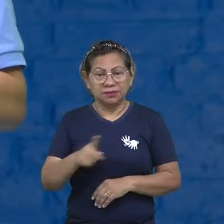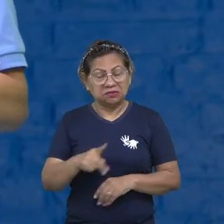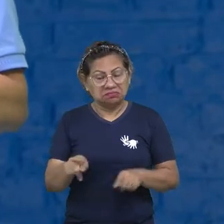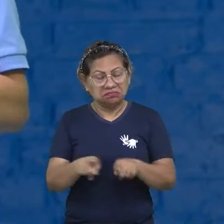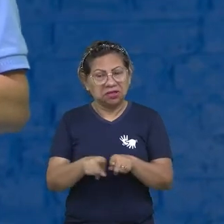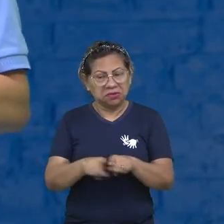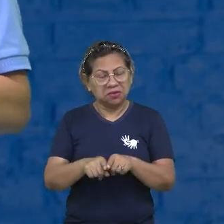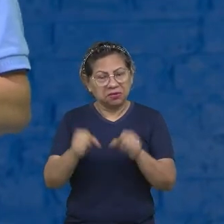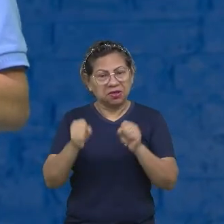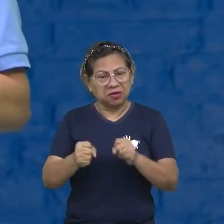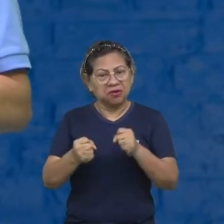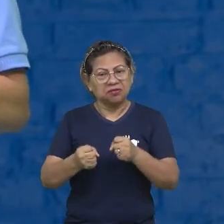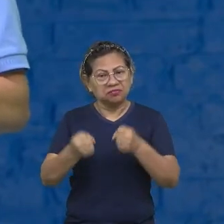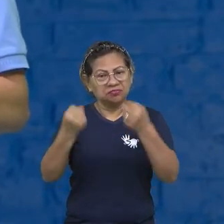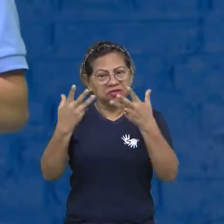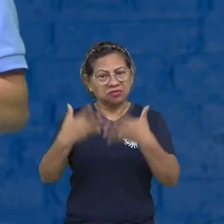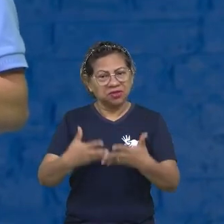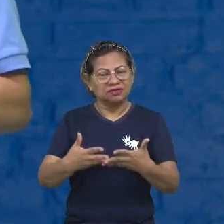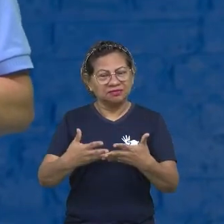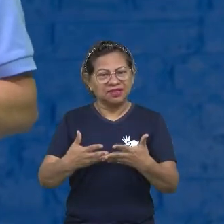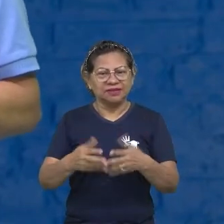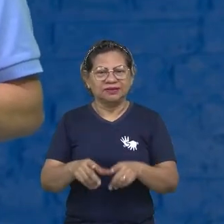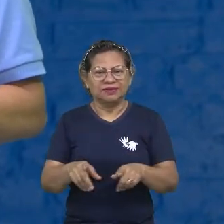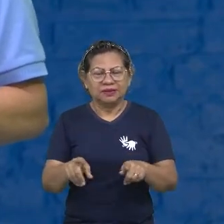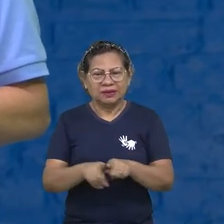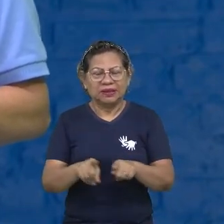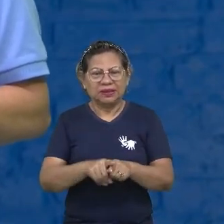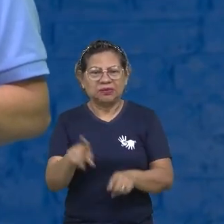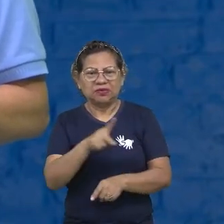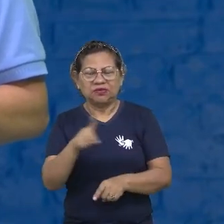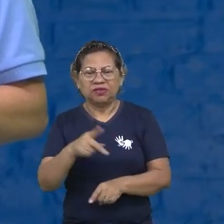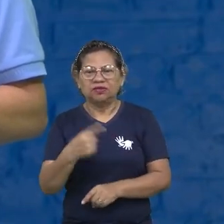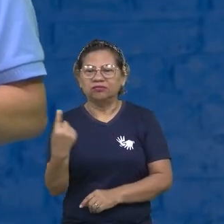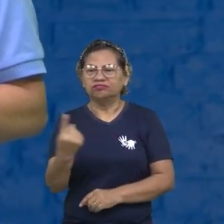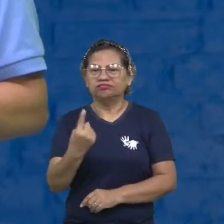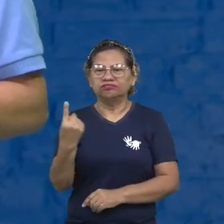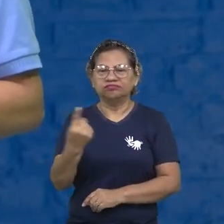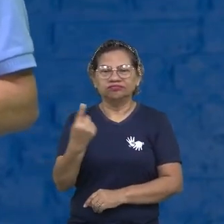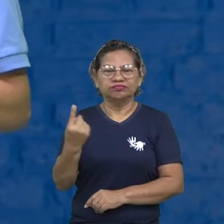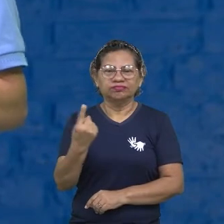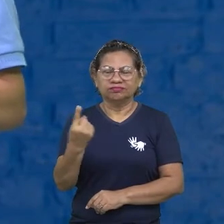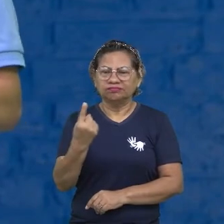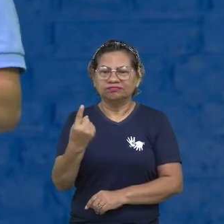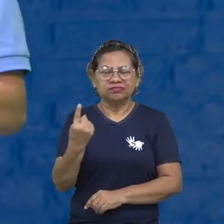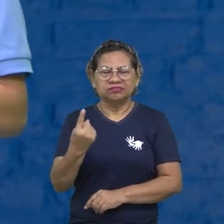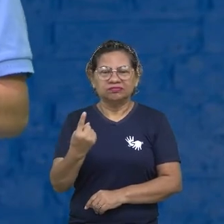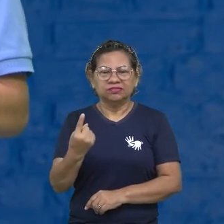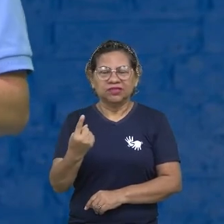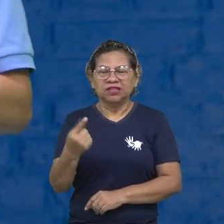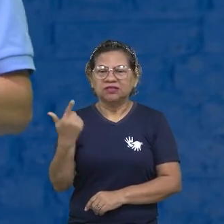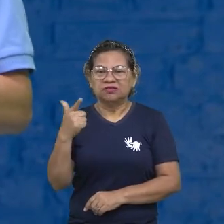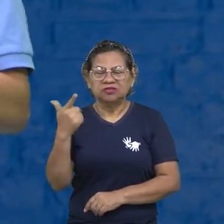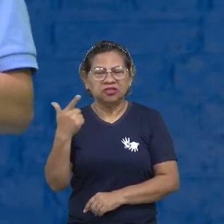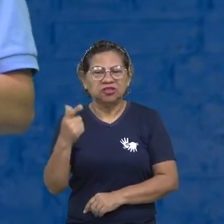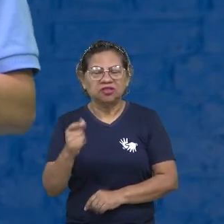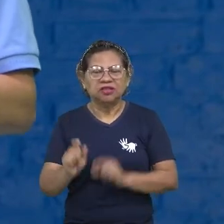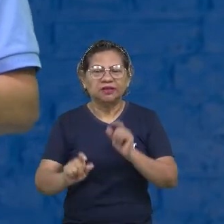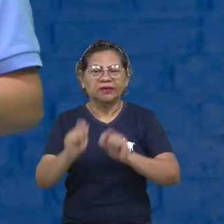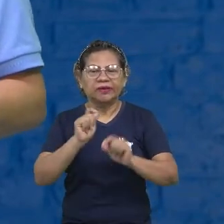Além de todos os obstáculos, eu era órfão. Eu fiquei órfão muito cedo. Certo? E eu não tinha quem me orientasse.